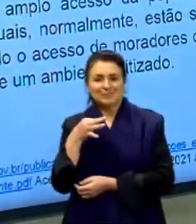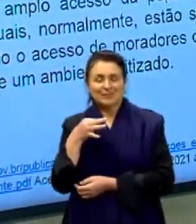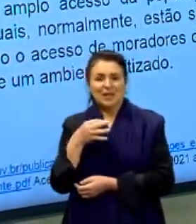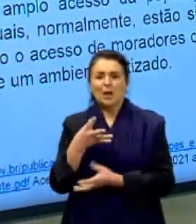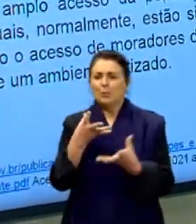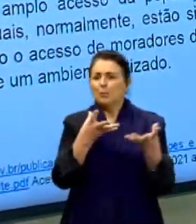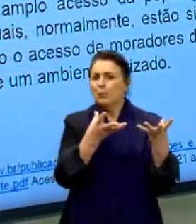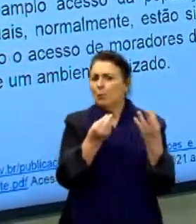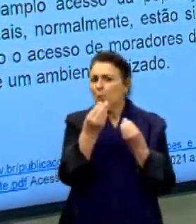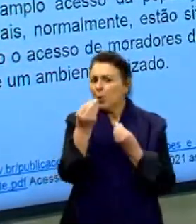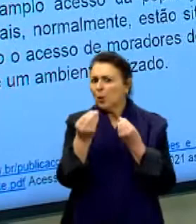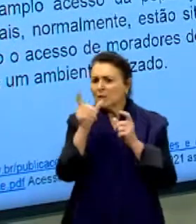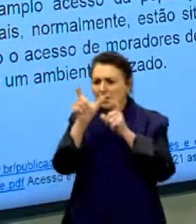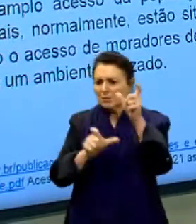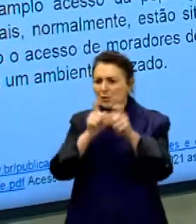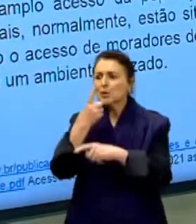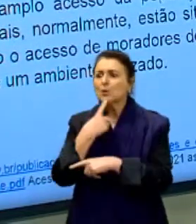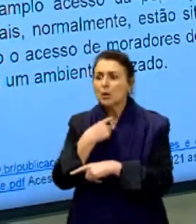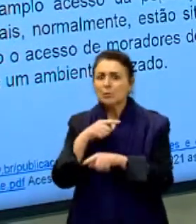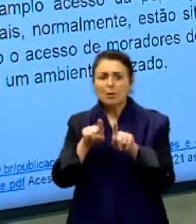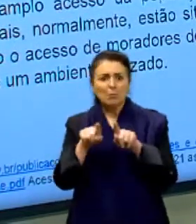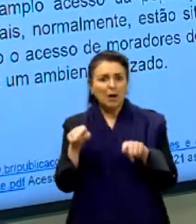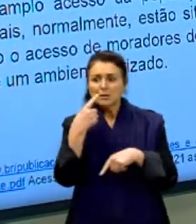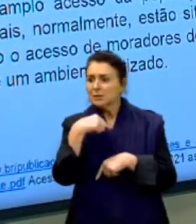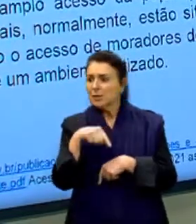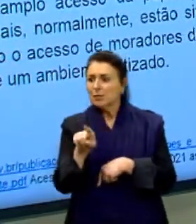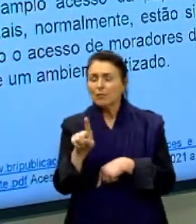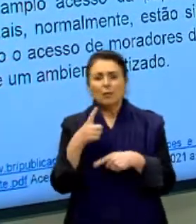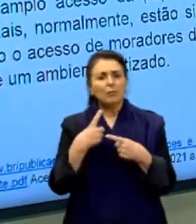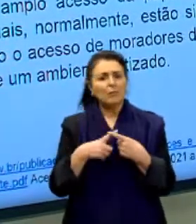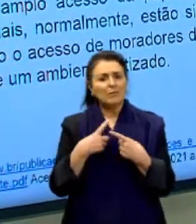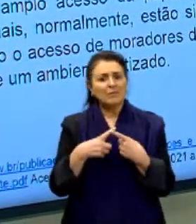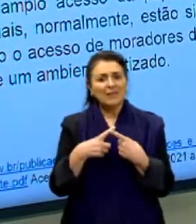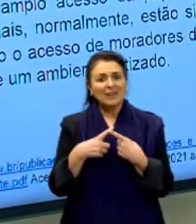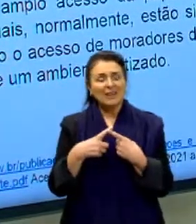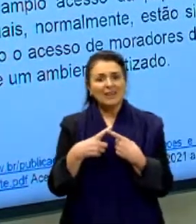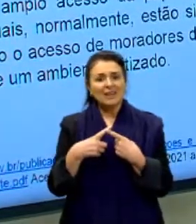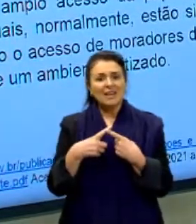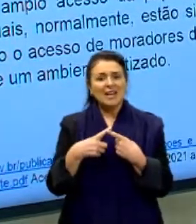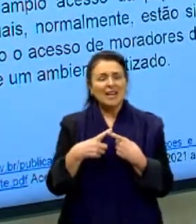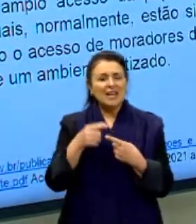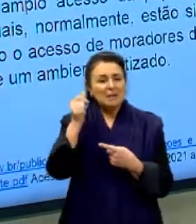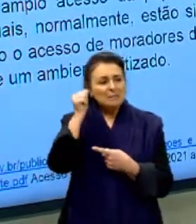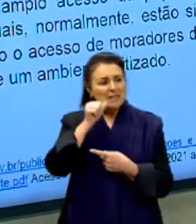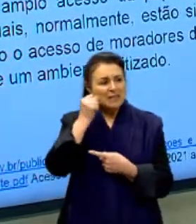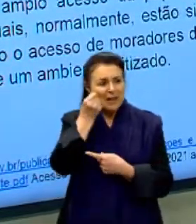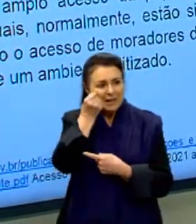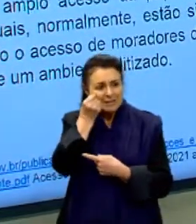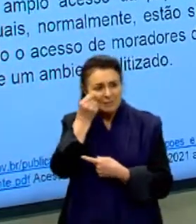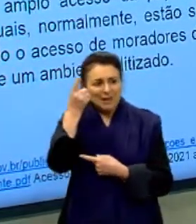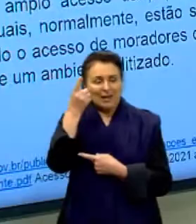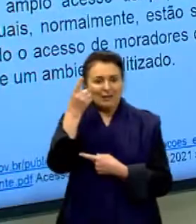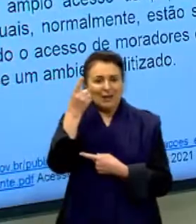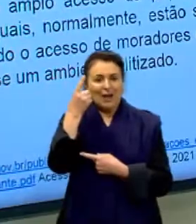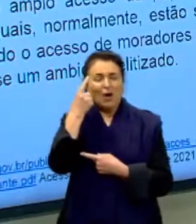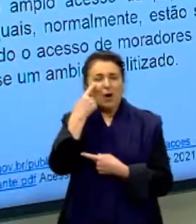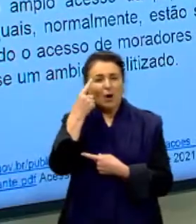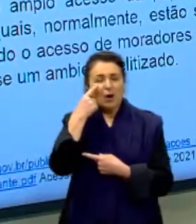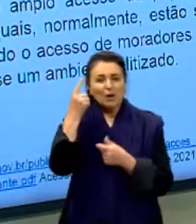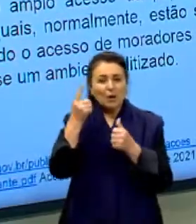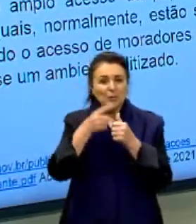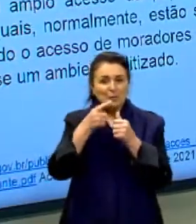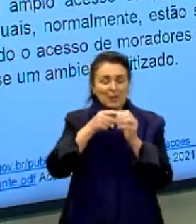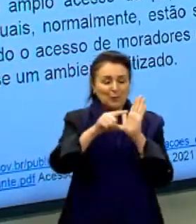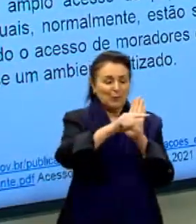gente gosta e pouca gente frequenta. E olha aqui, como ela é esperta aqui, tá? Olha o primeiro